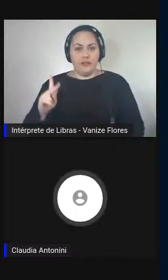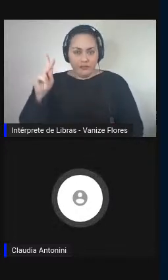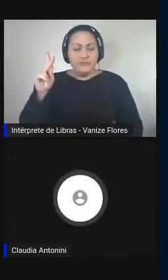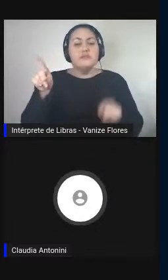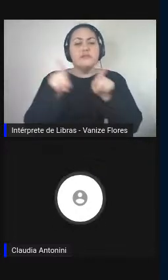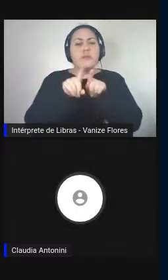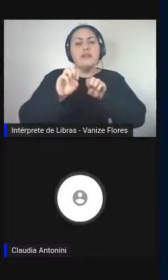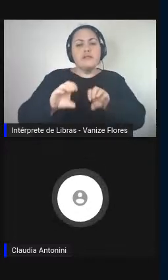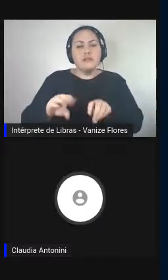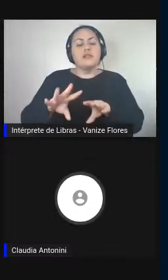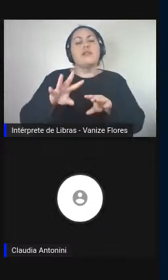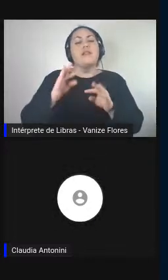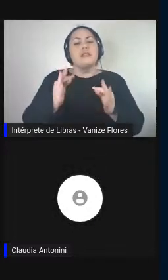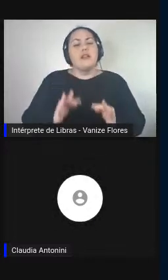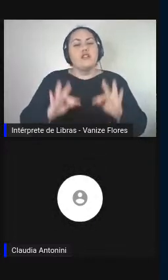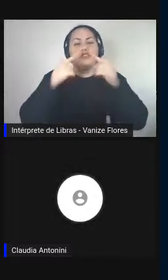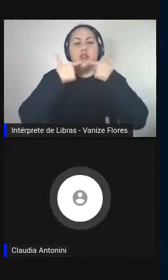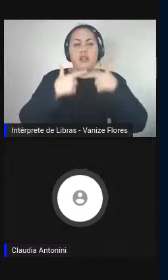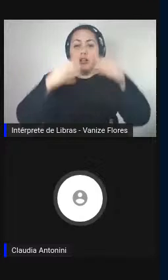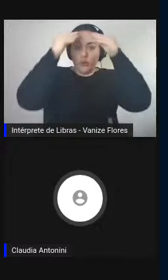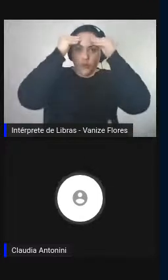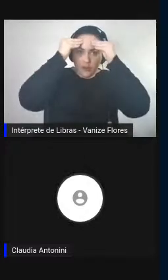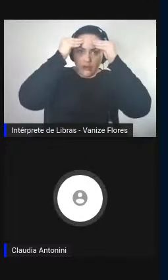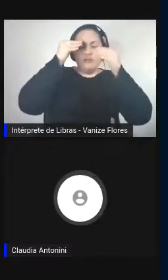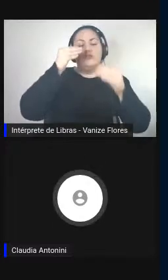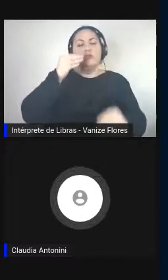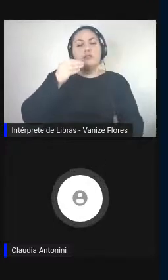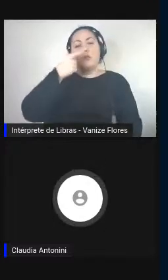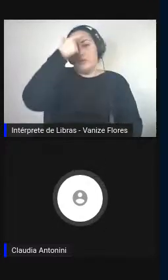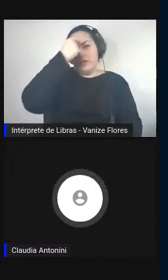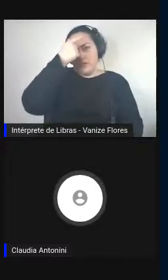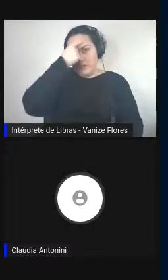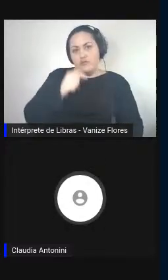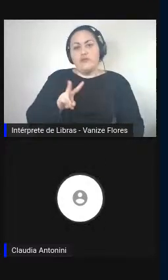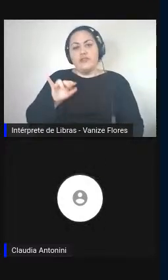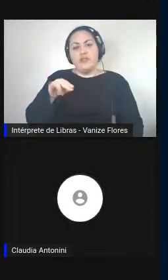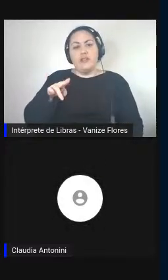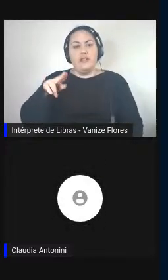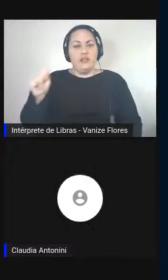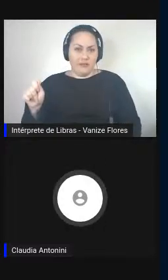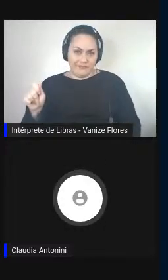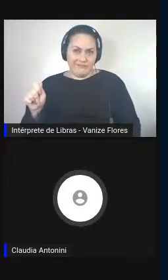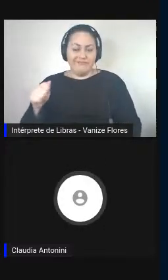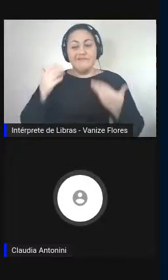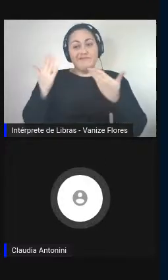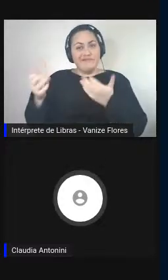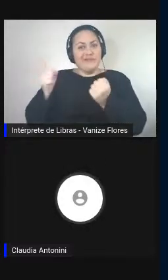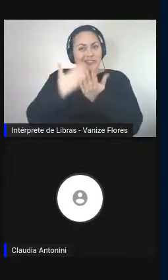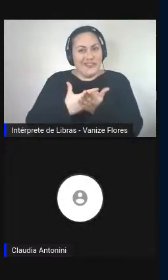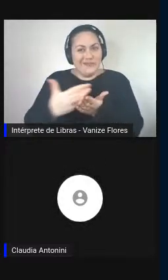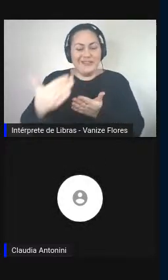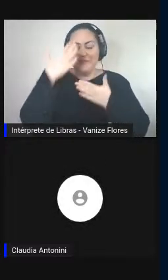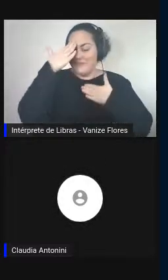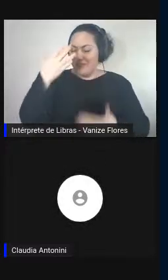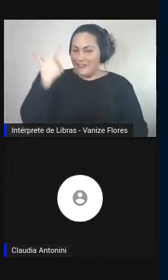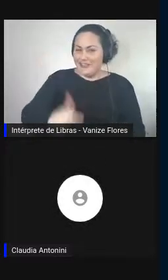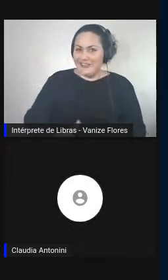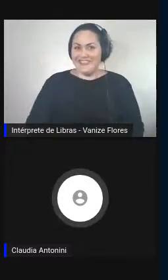pós-graduação da Universidade de Viena. Cláudio, a ti a palavra. Obrigada de novo.